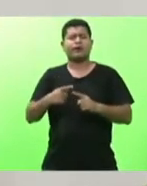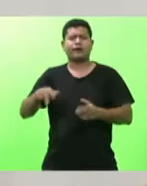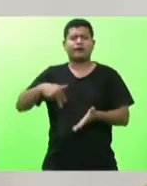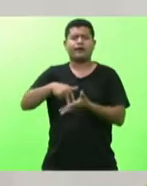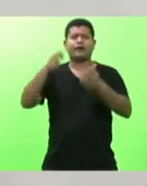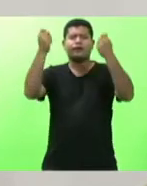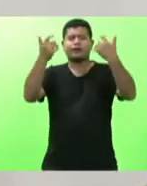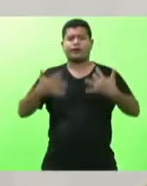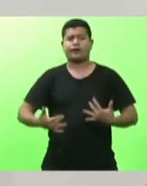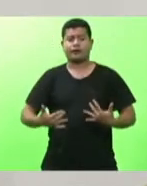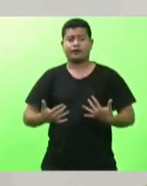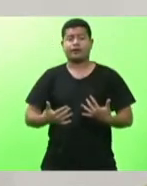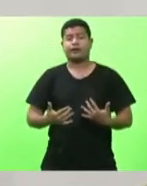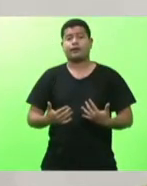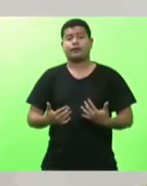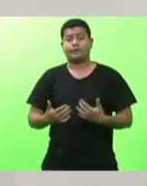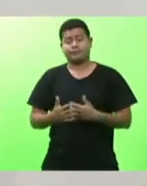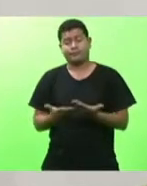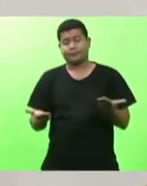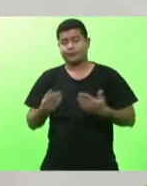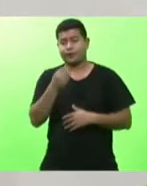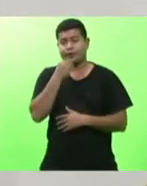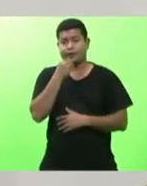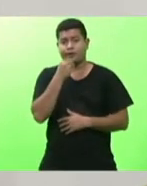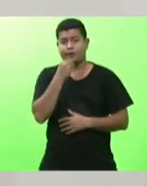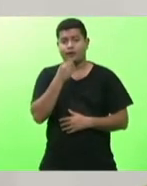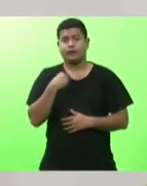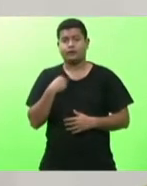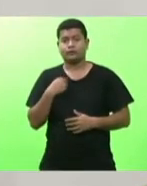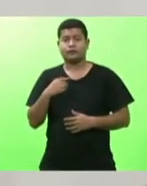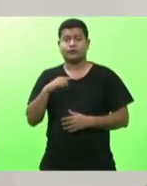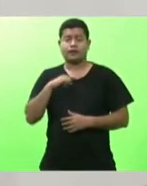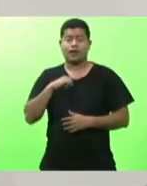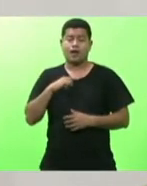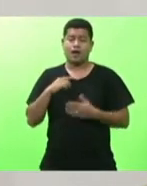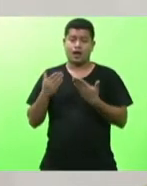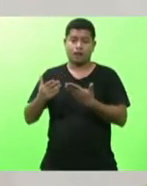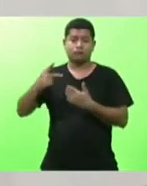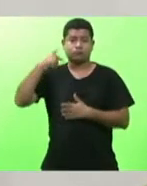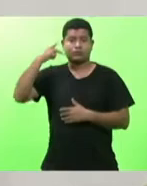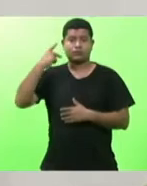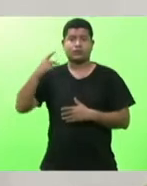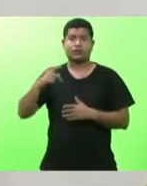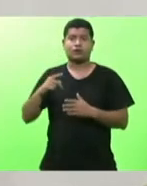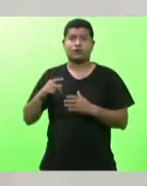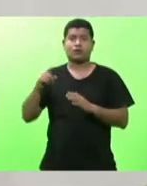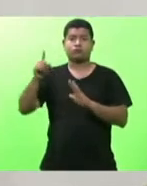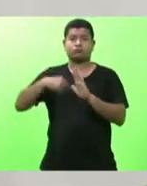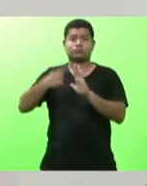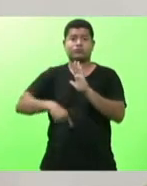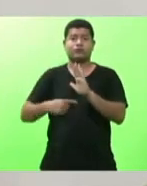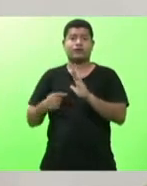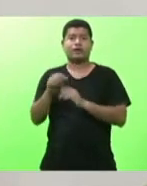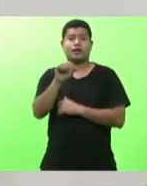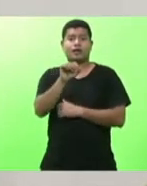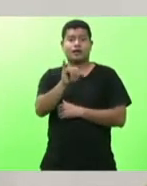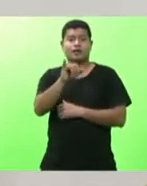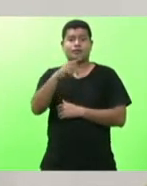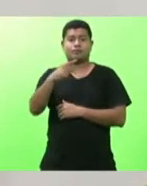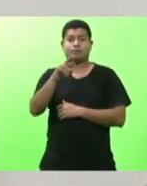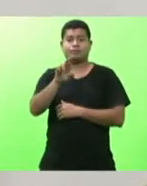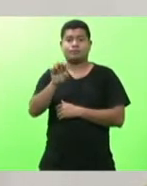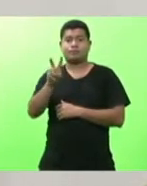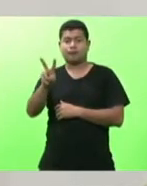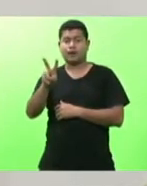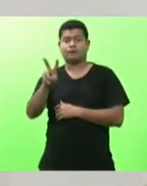Que tem a ver evidentemente com uma política que precisa ser exarada pelo IPREV, pelo órgão de previdência